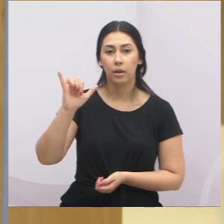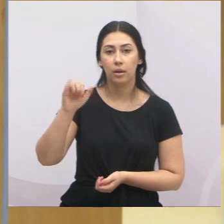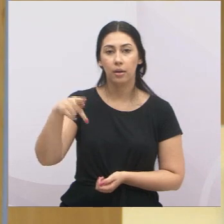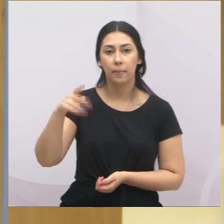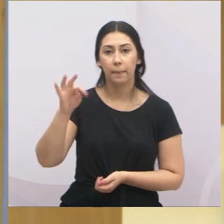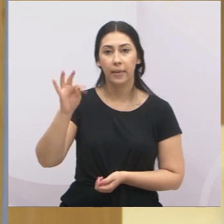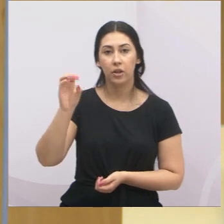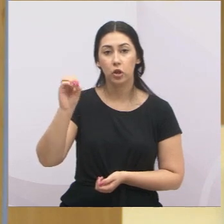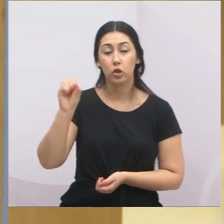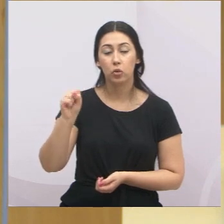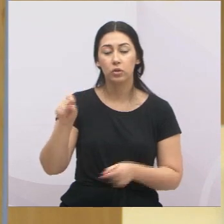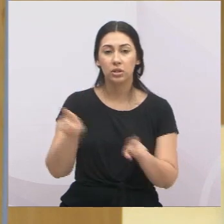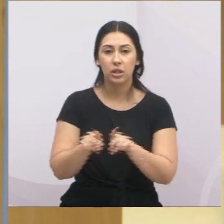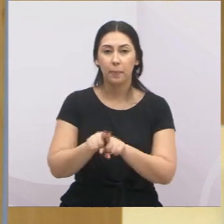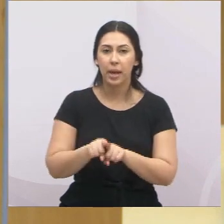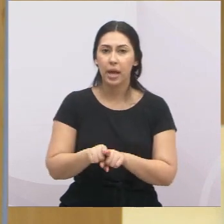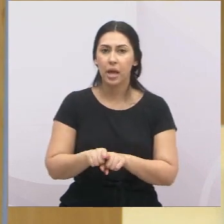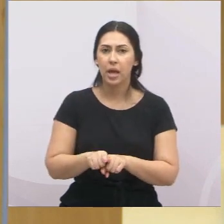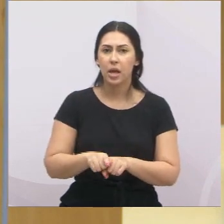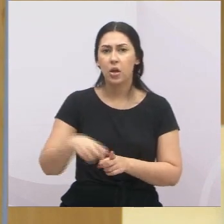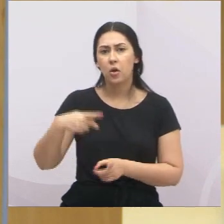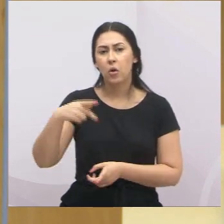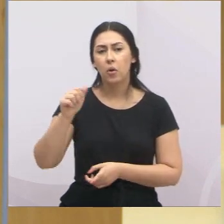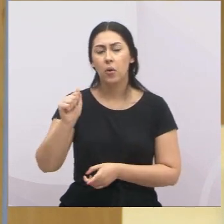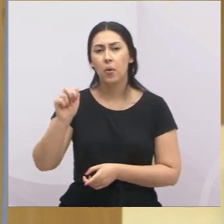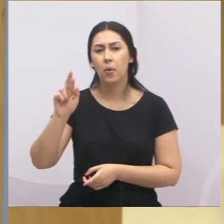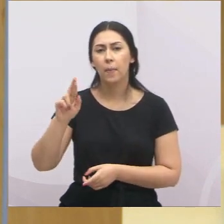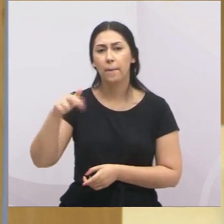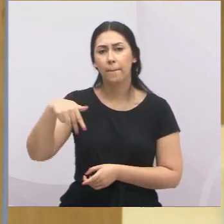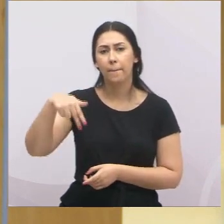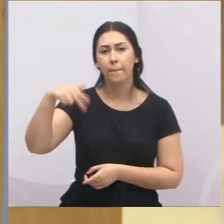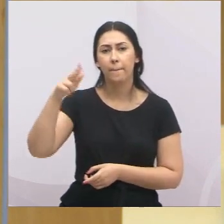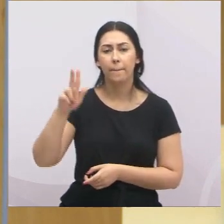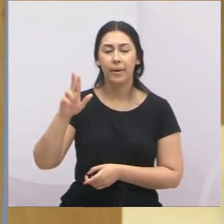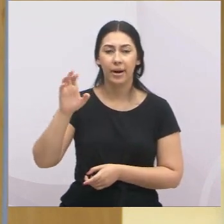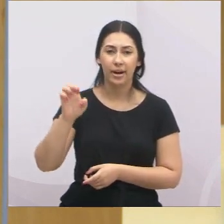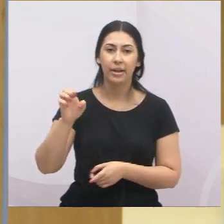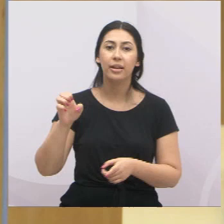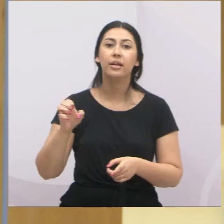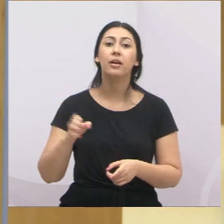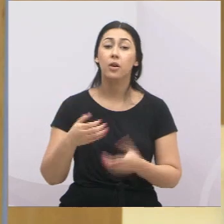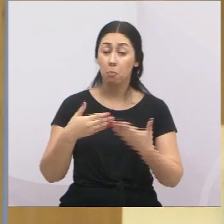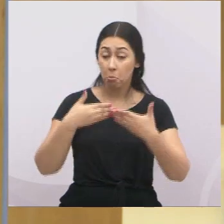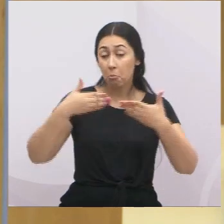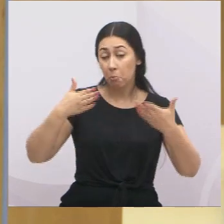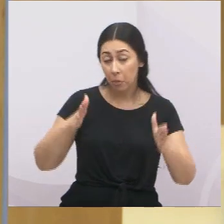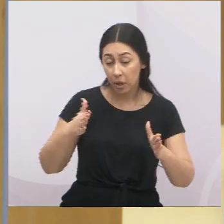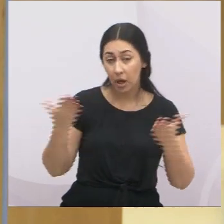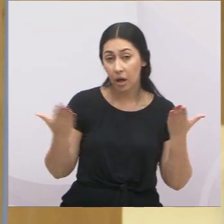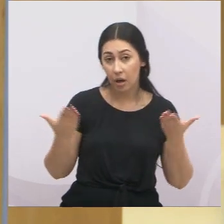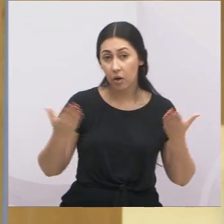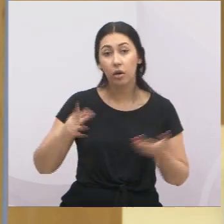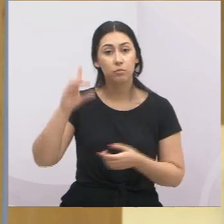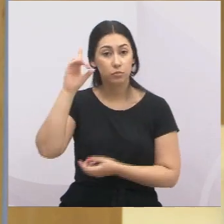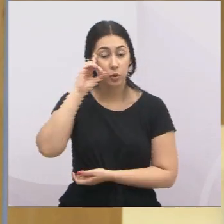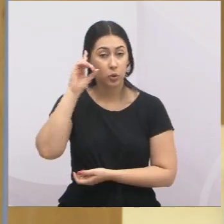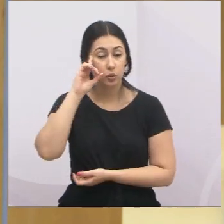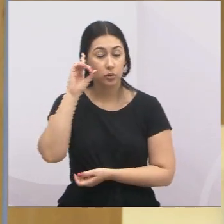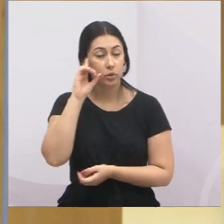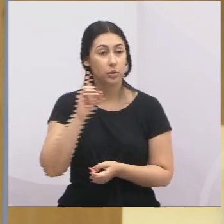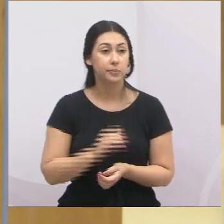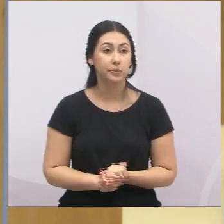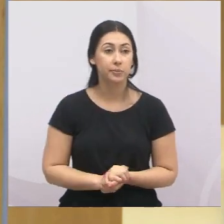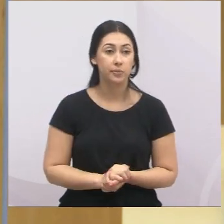E o Parque da Cidade vai ampliar o seu atendimento das 6 da manhã às 20 horas, todos os dias também.